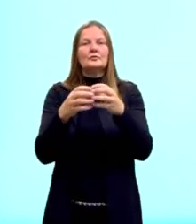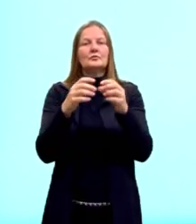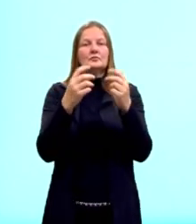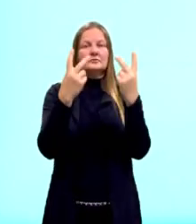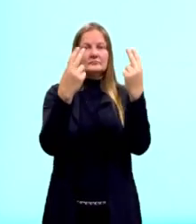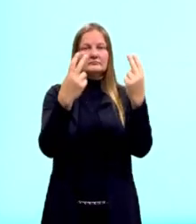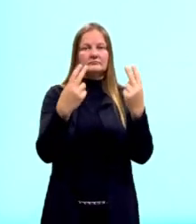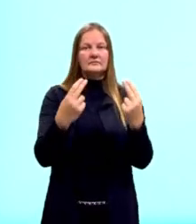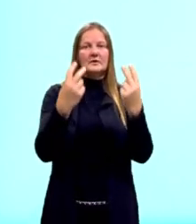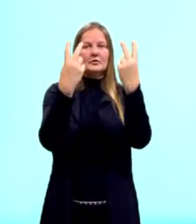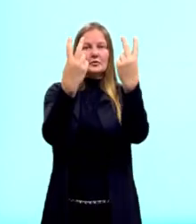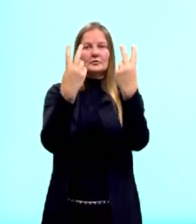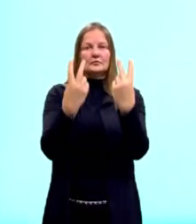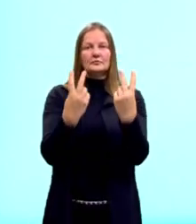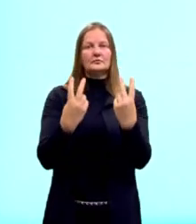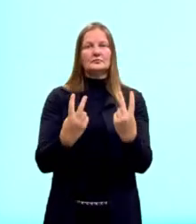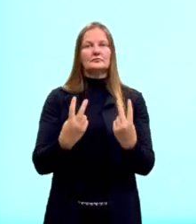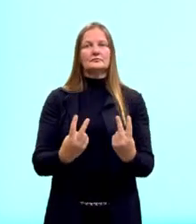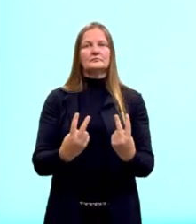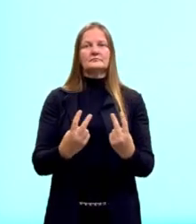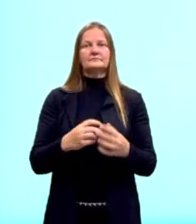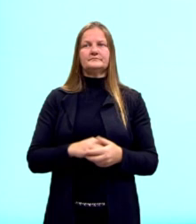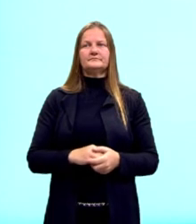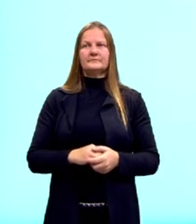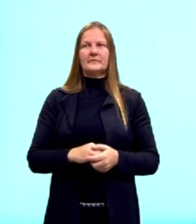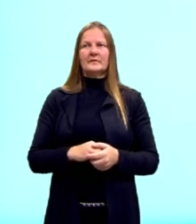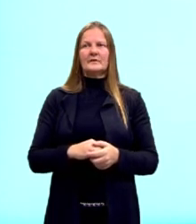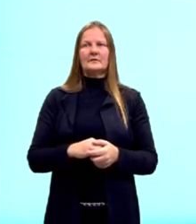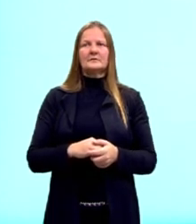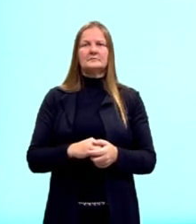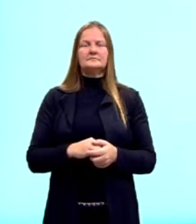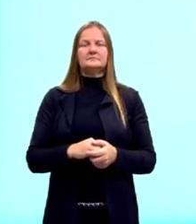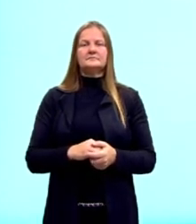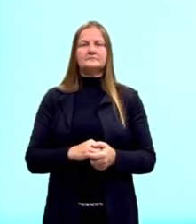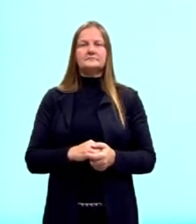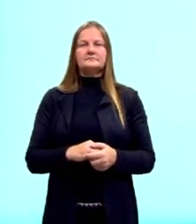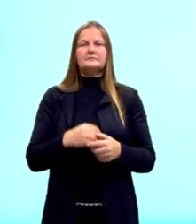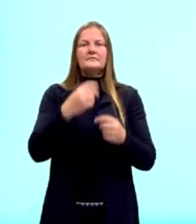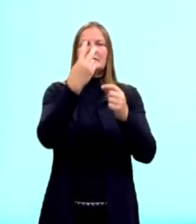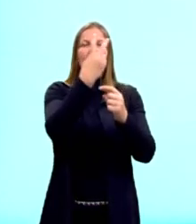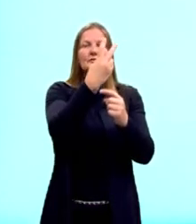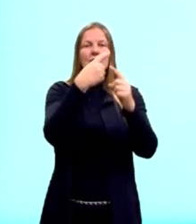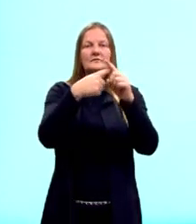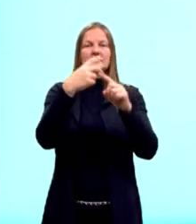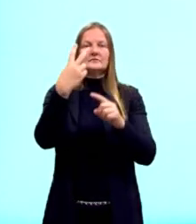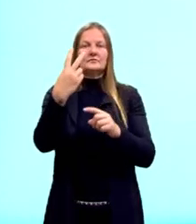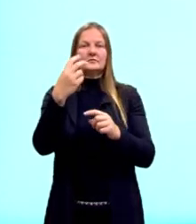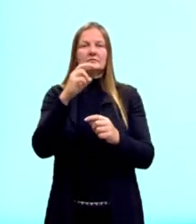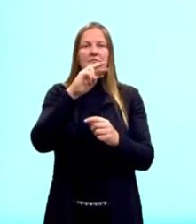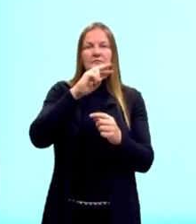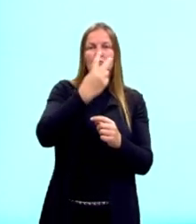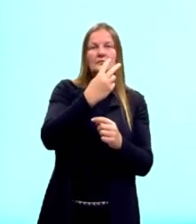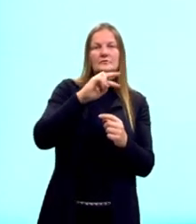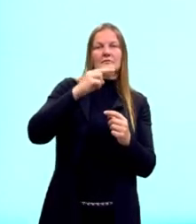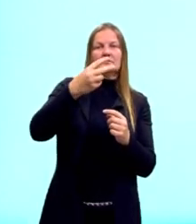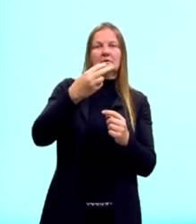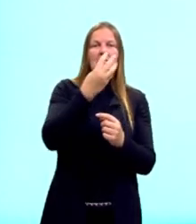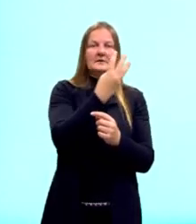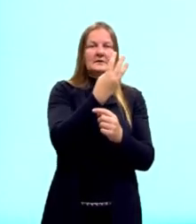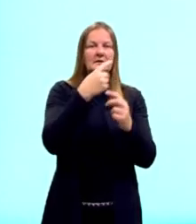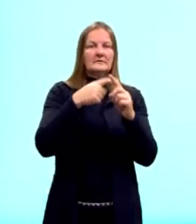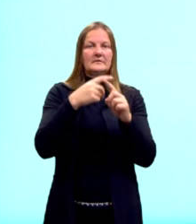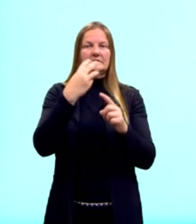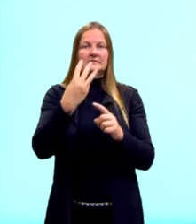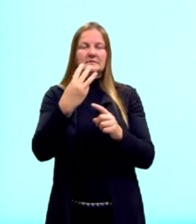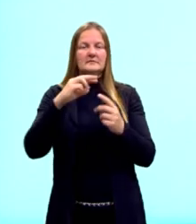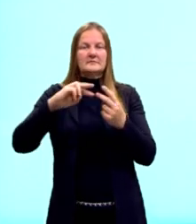de 2 em 2 fatores. Então, 2 vezes 2 é 2 ao quadrado, 3 vezes 3 é